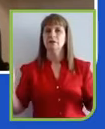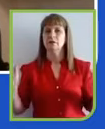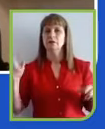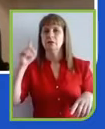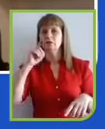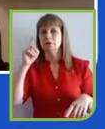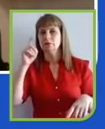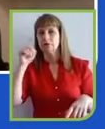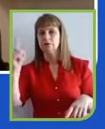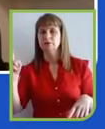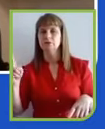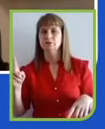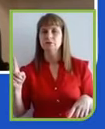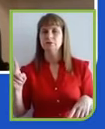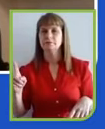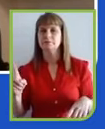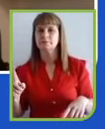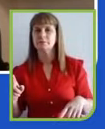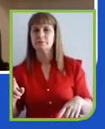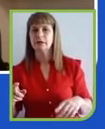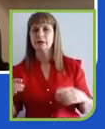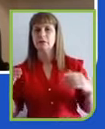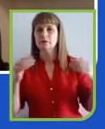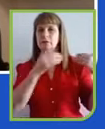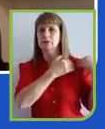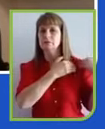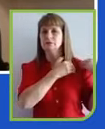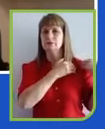é a questão da responsabilidade social corporativa.